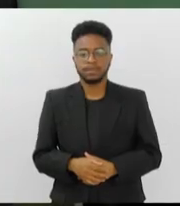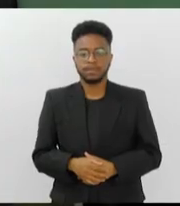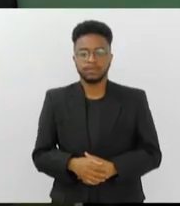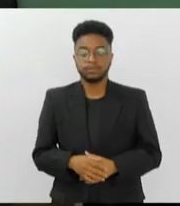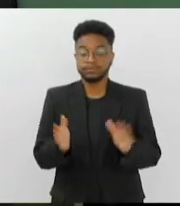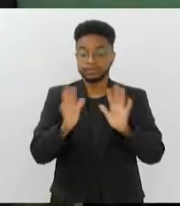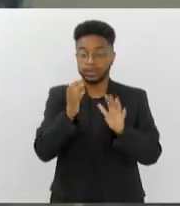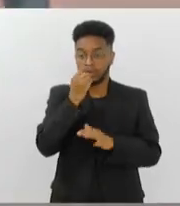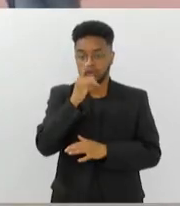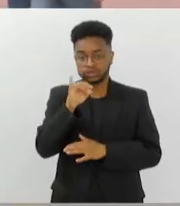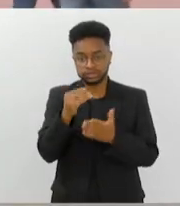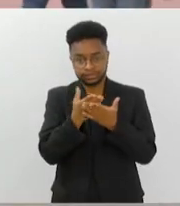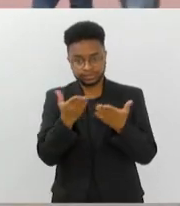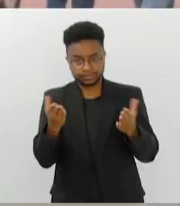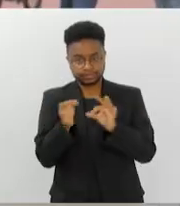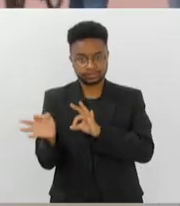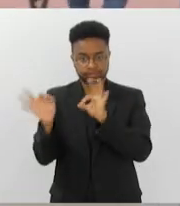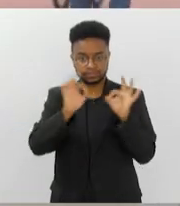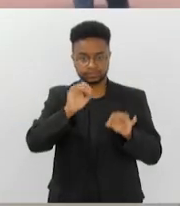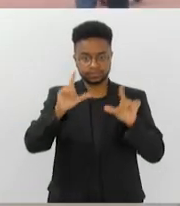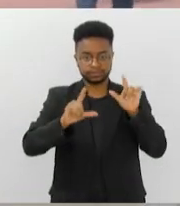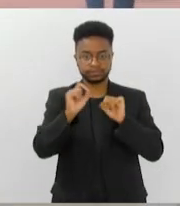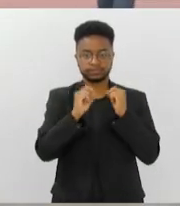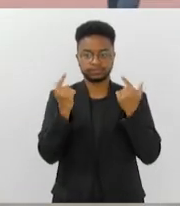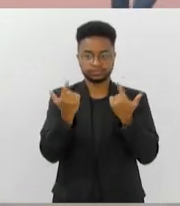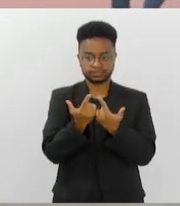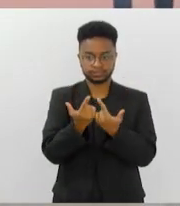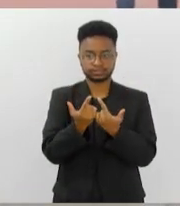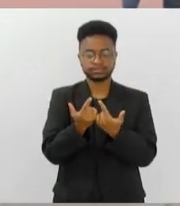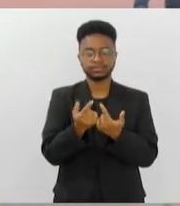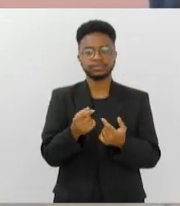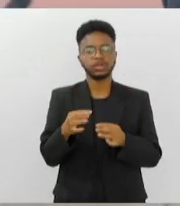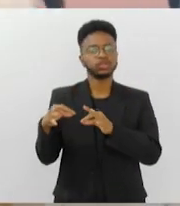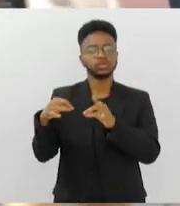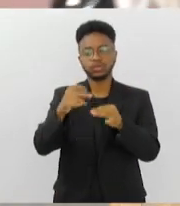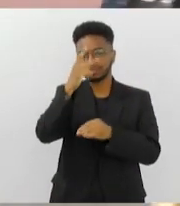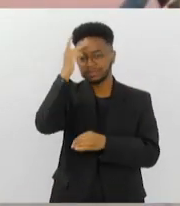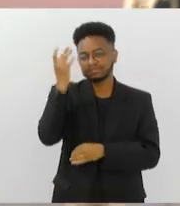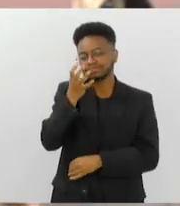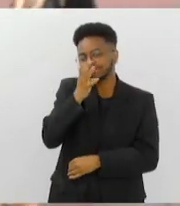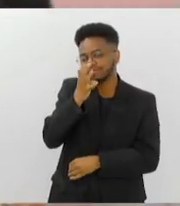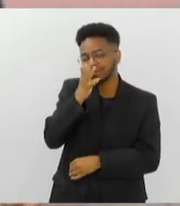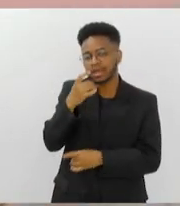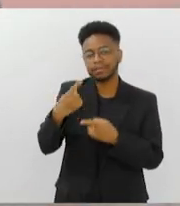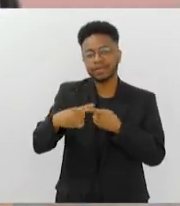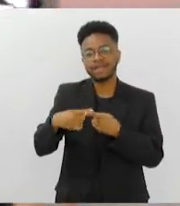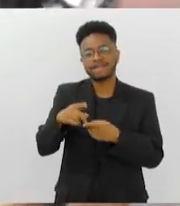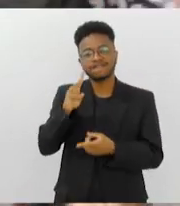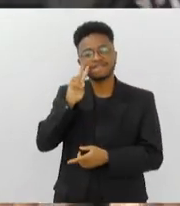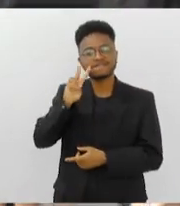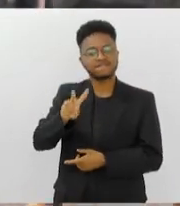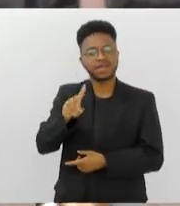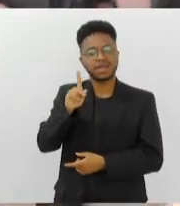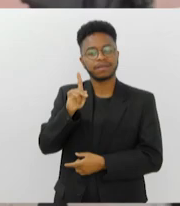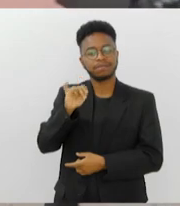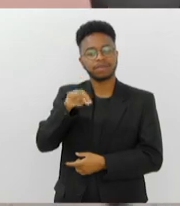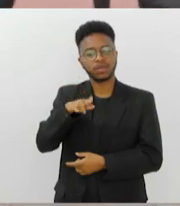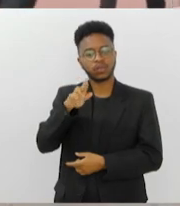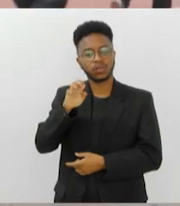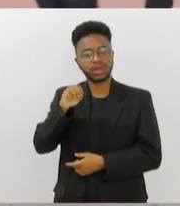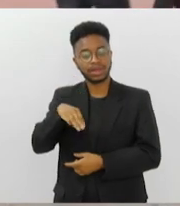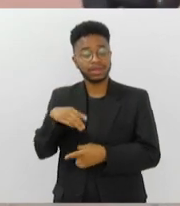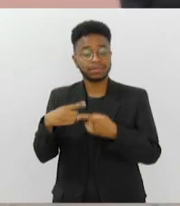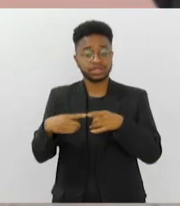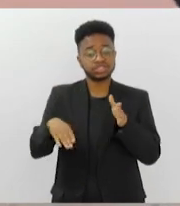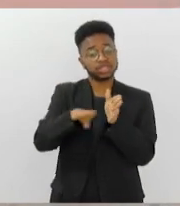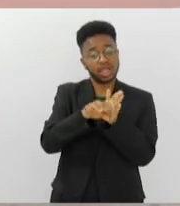Olá, bom dia, Vicente. Bom dia a todos que acompanham a TV Alerge. Vicente, todo mundo fica encantado quando vê um pinguim, né? Que eles acabam chegando aqui na nossa